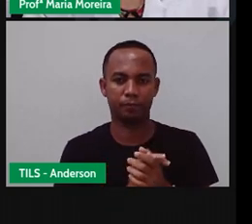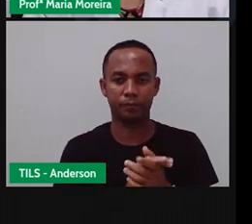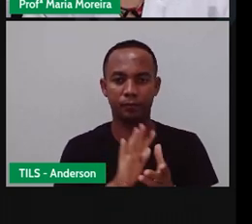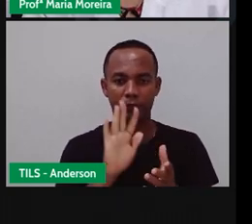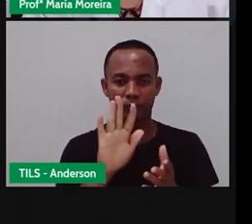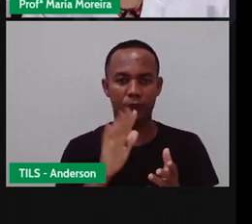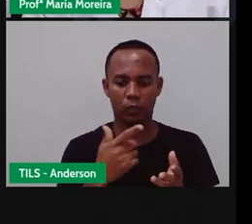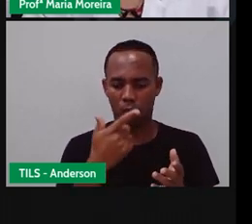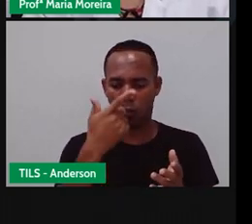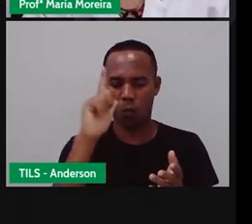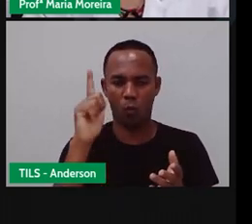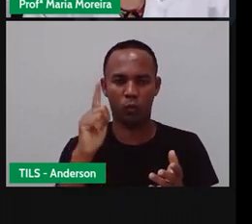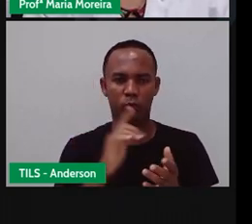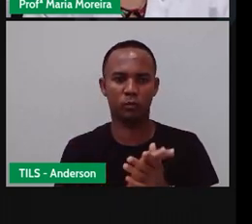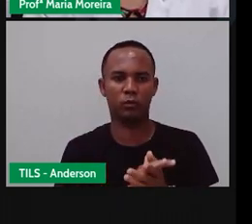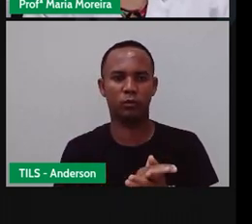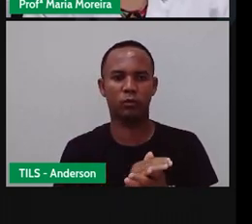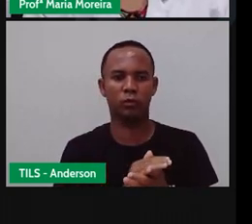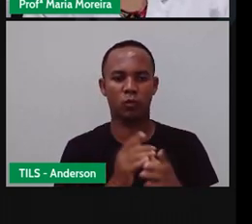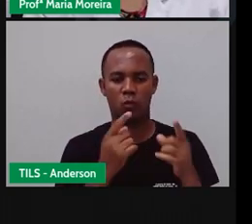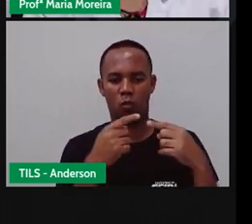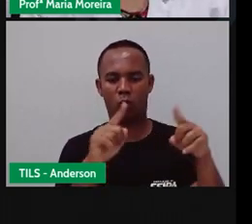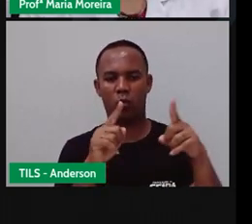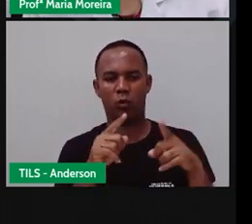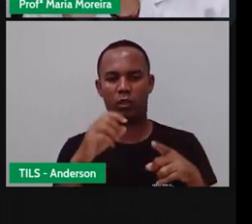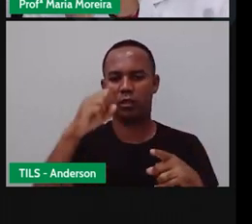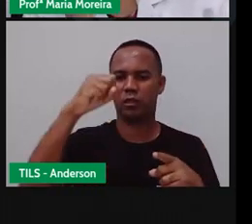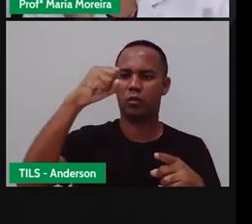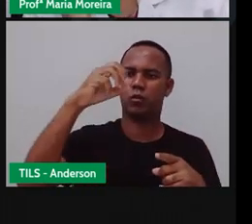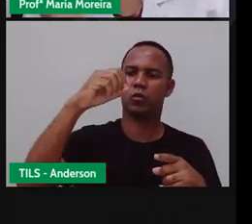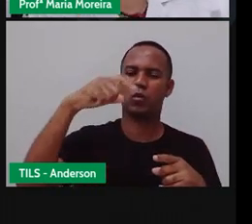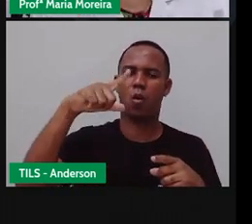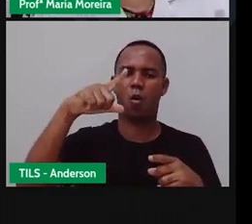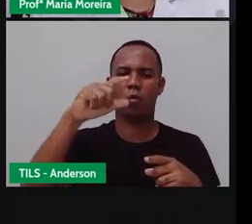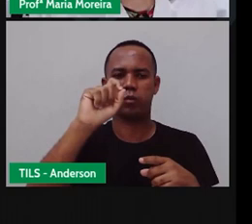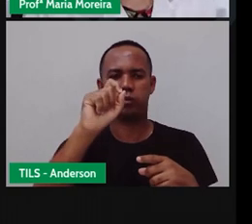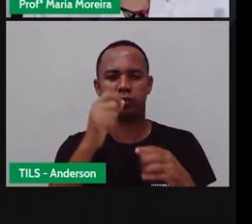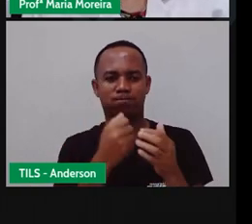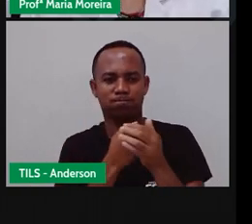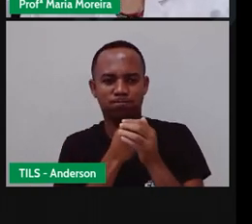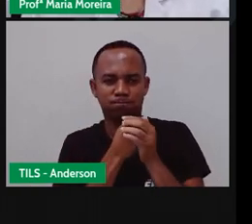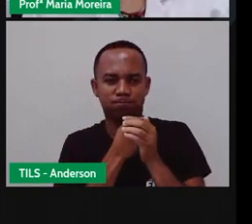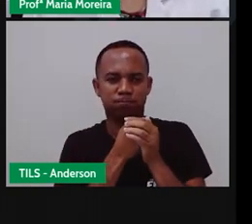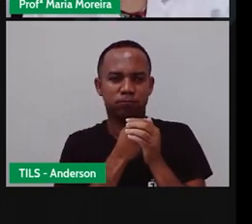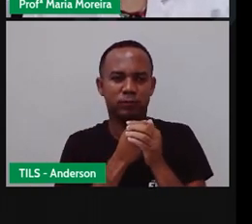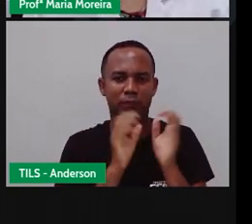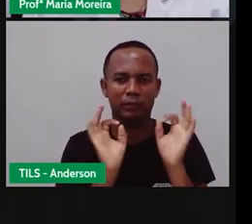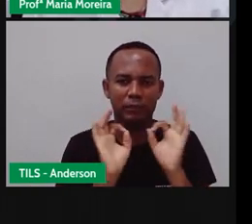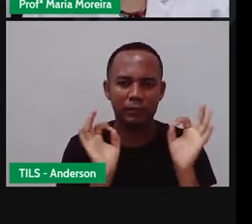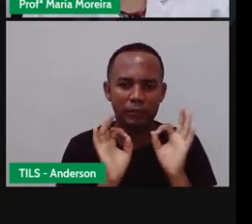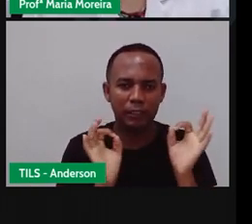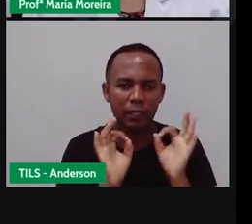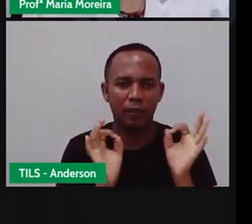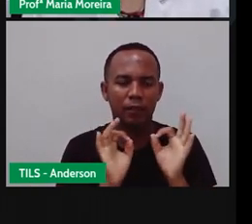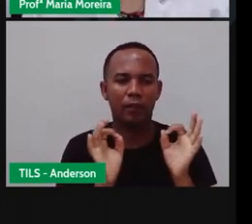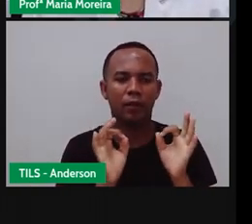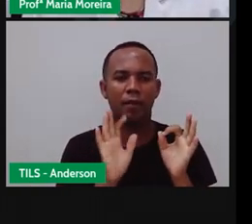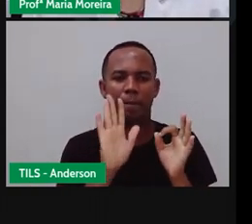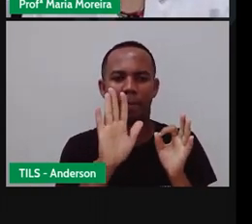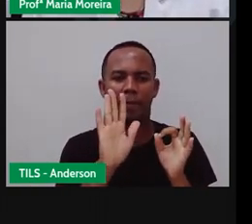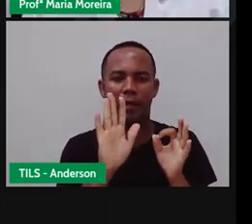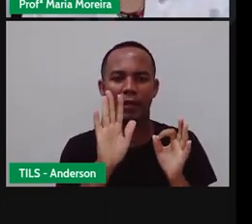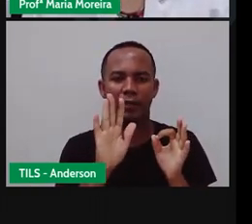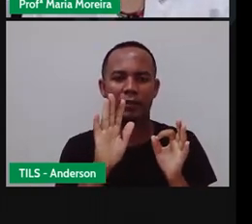o outro que está contra o sol está ali escondidinho no escuro e não é iluminado por ele mas sim pelo